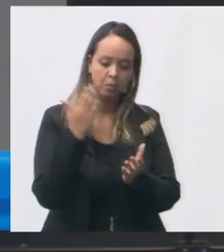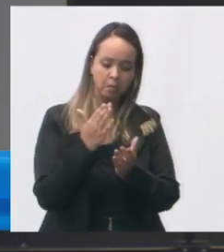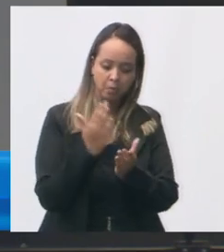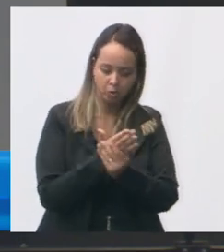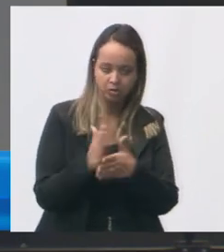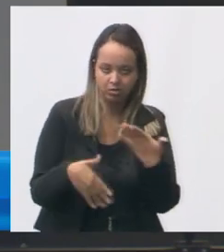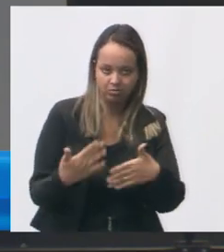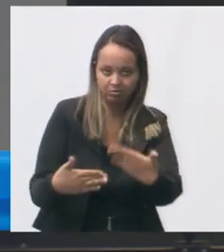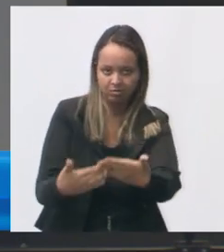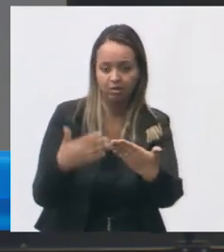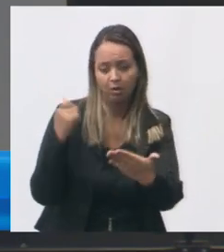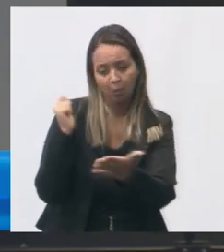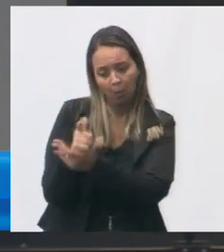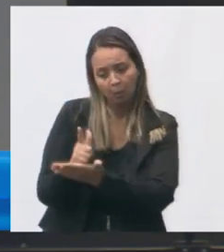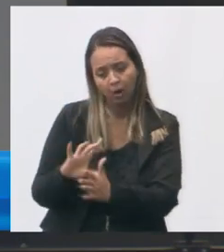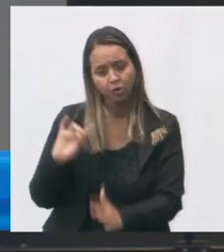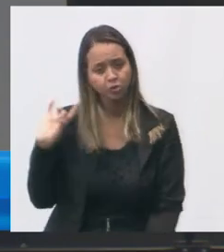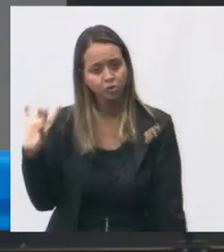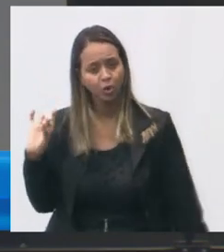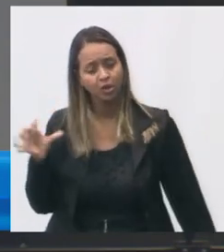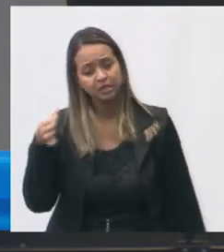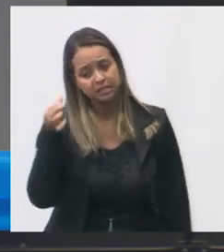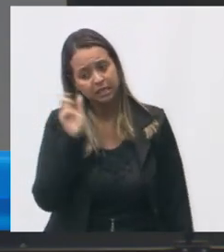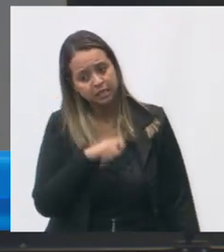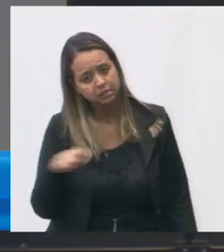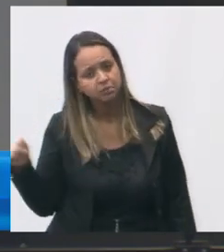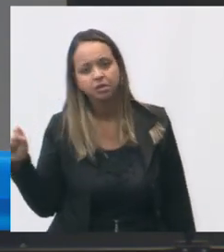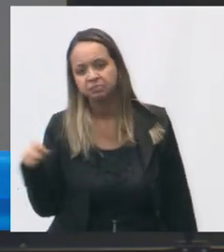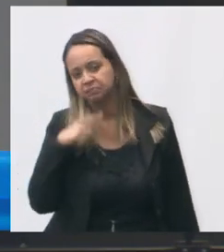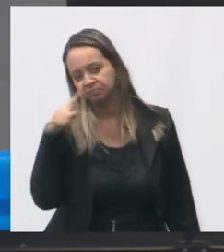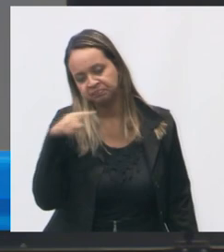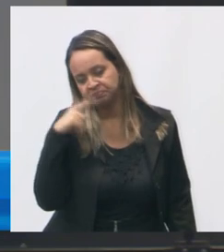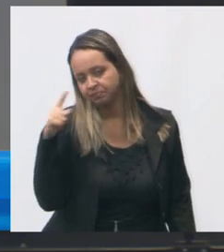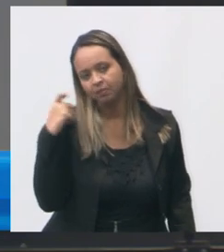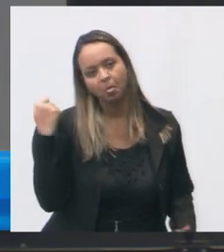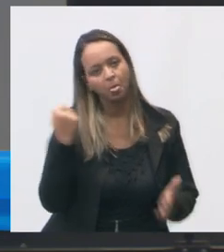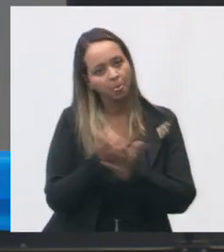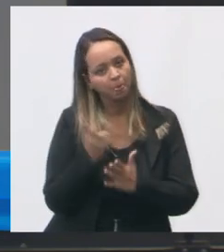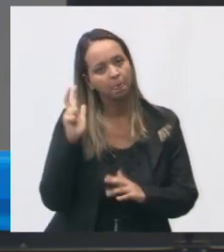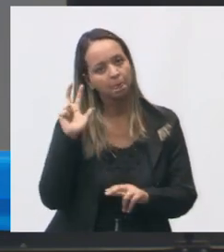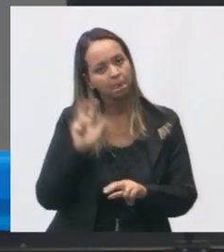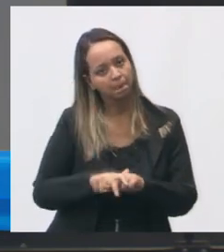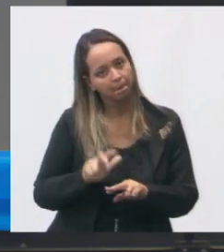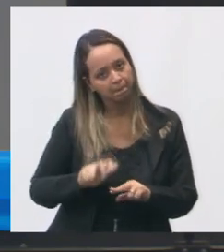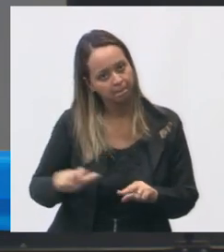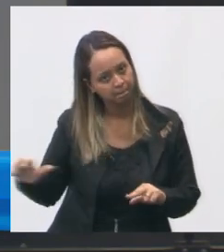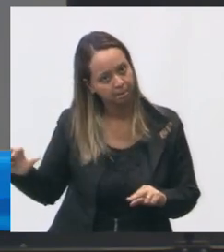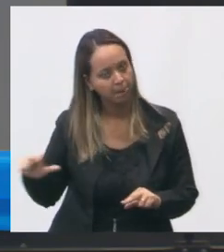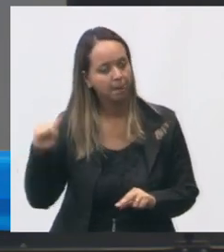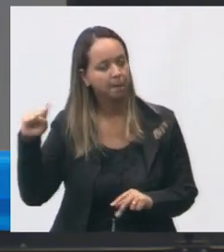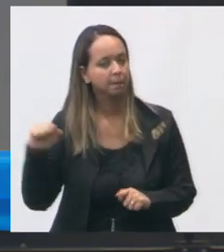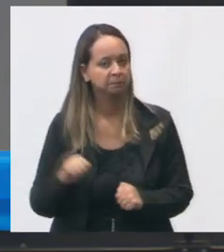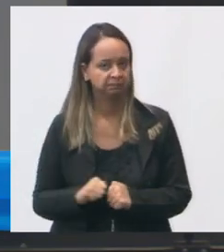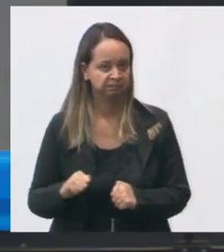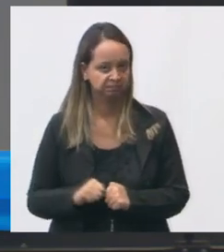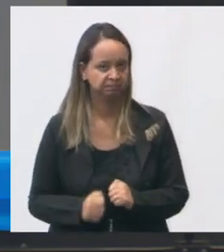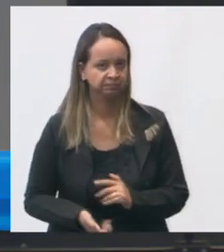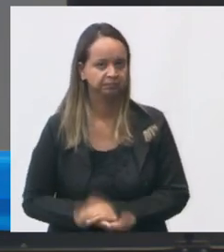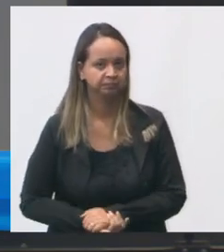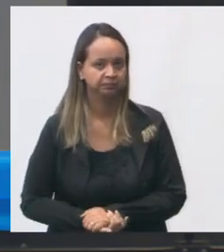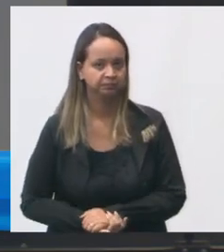comprar eles estão há 6 meses não estão conseguindo comprar as cadeiras para as unidades de saúde da prefeitura